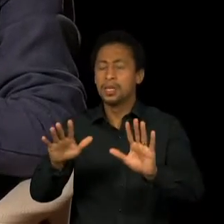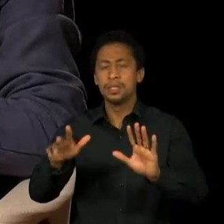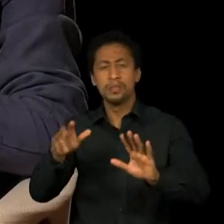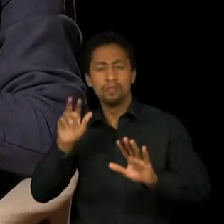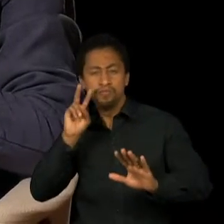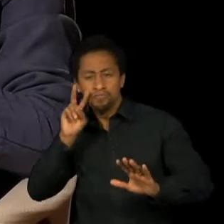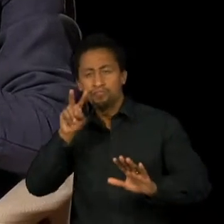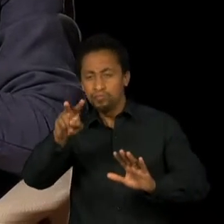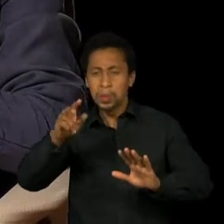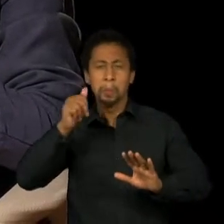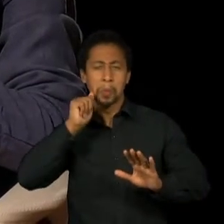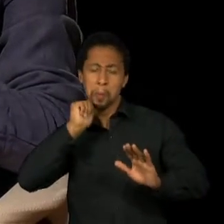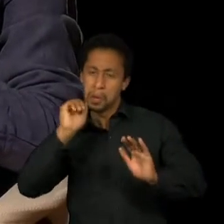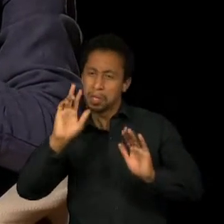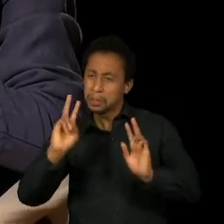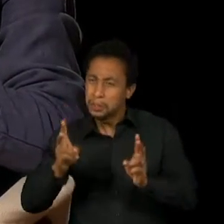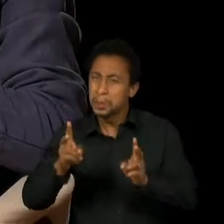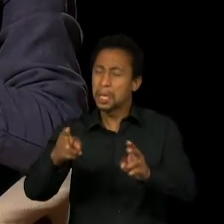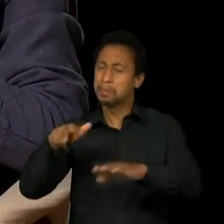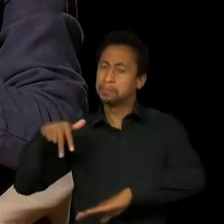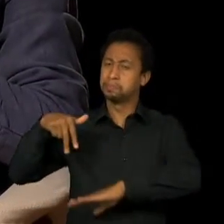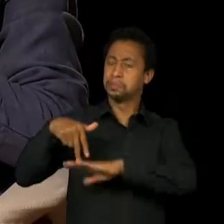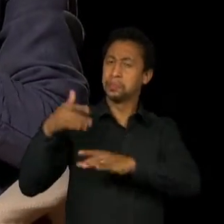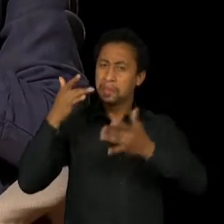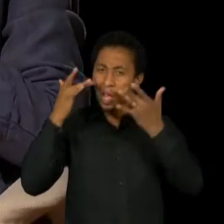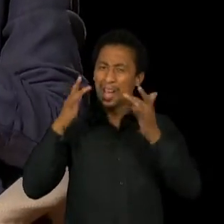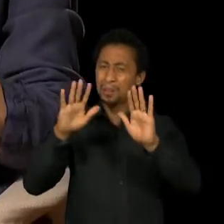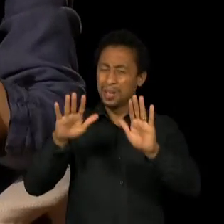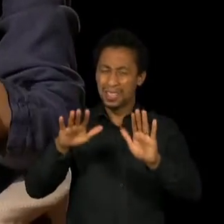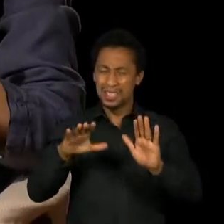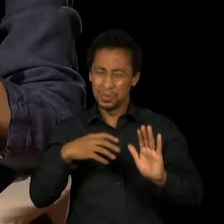cima para baixo, foi algo que eu detestava. Então,